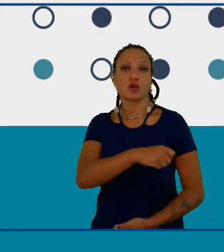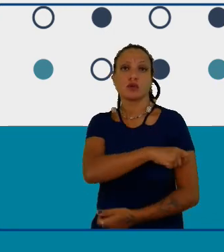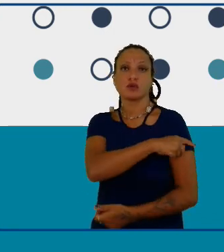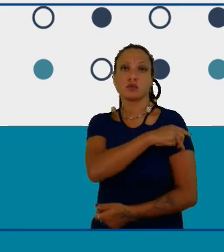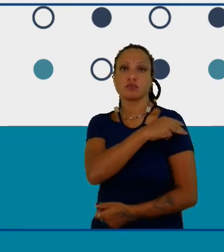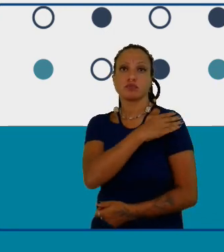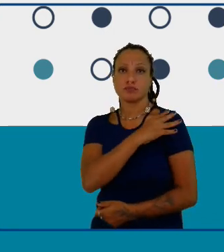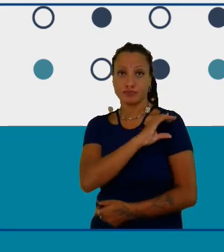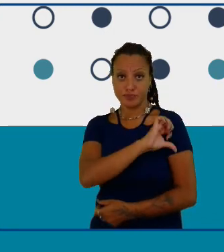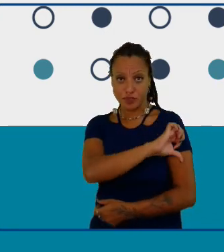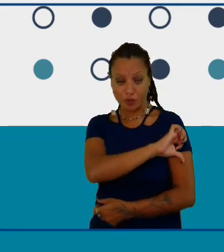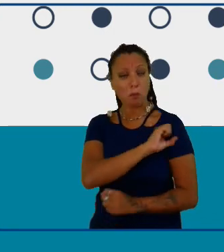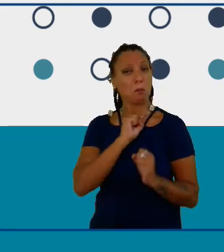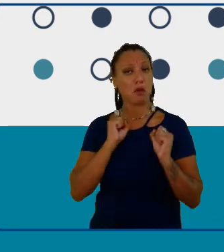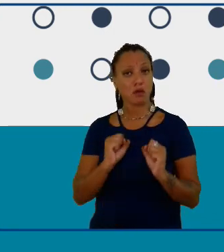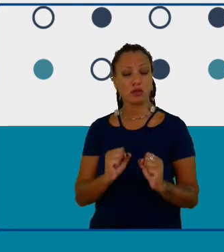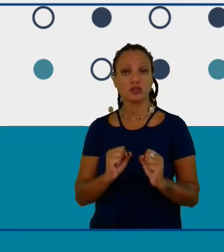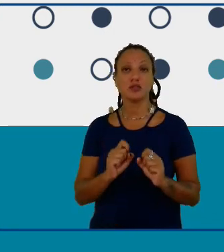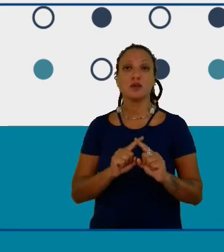conseguem se ver